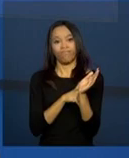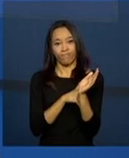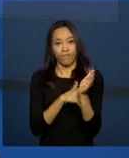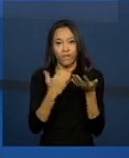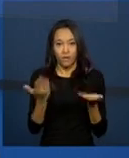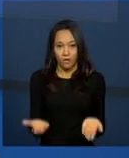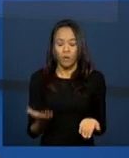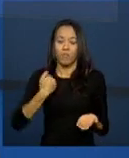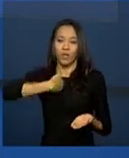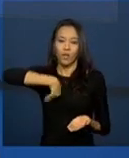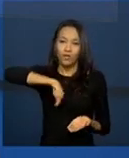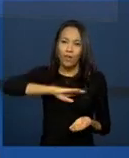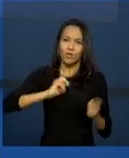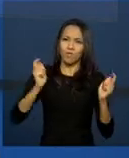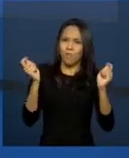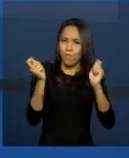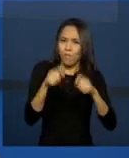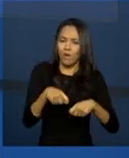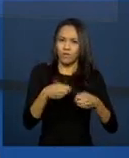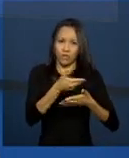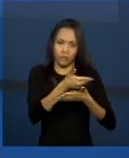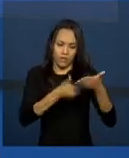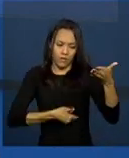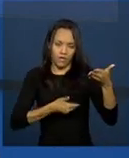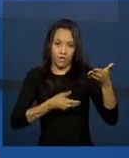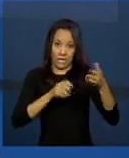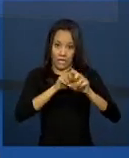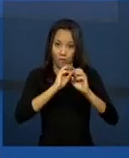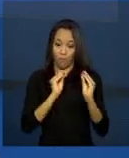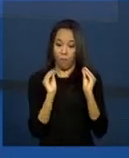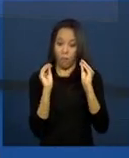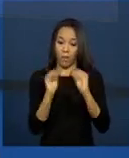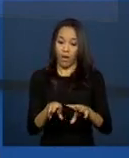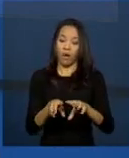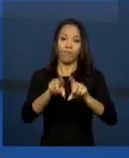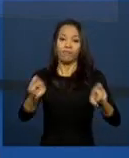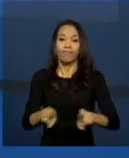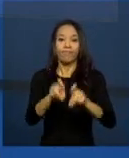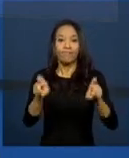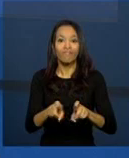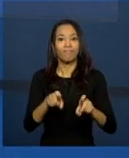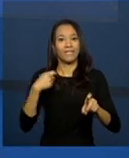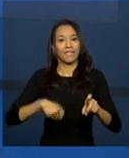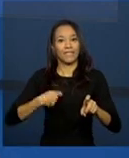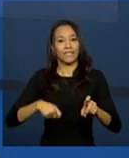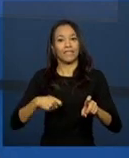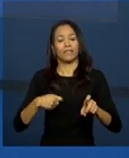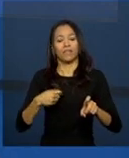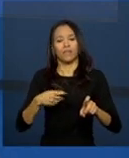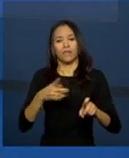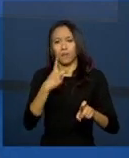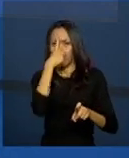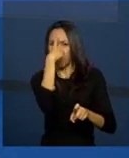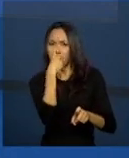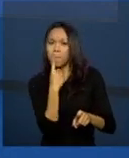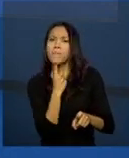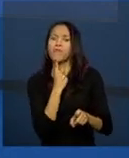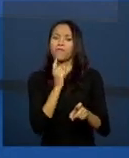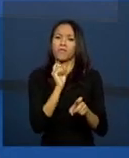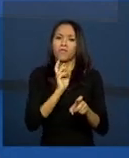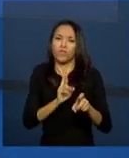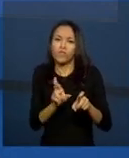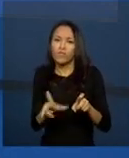para que a gente possa incorporar isso num prontuário eletrônico, é necessário ainda um desenvolvimento maior, que tenha perfis de acesso